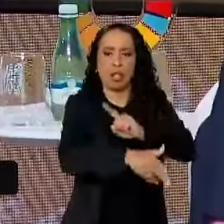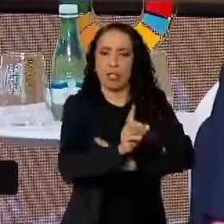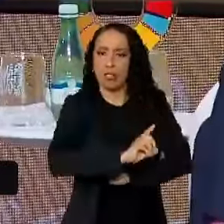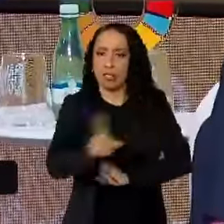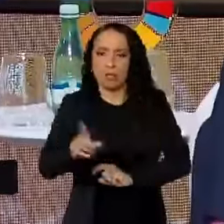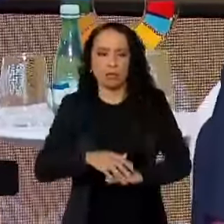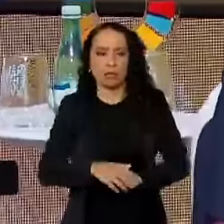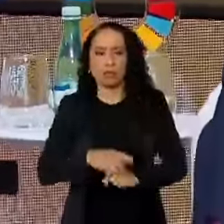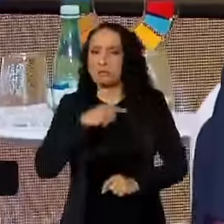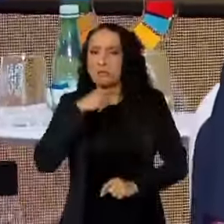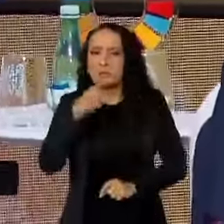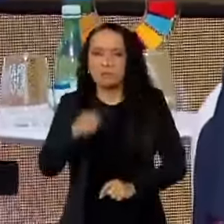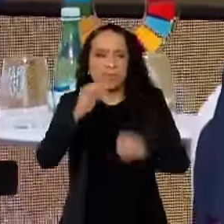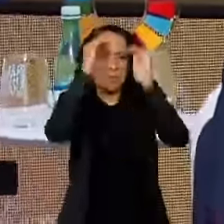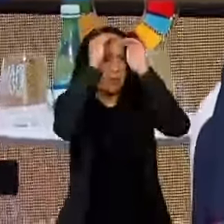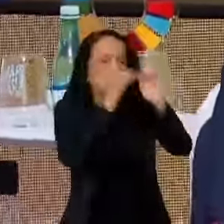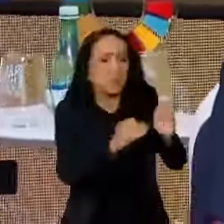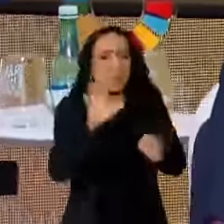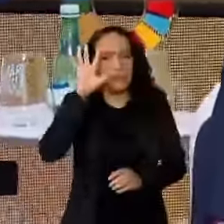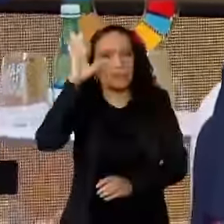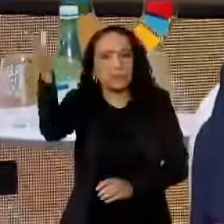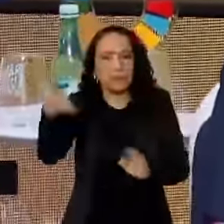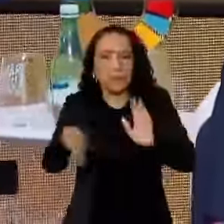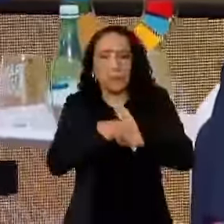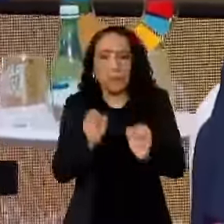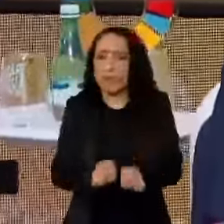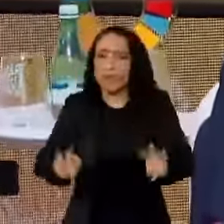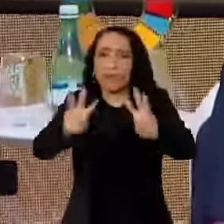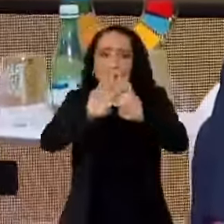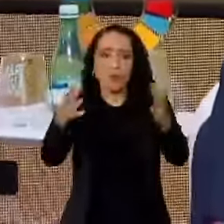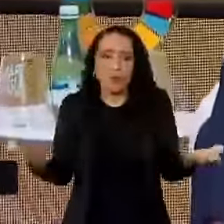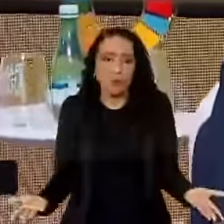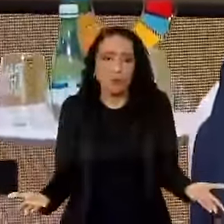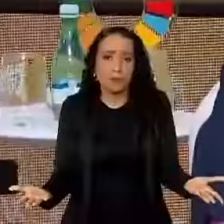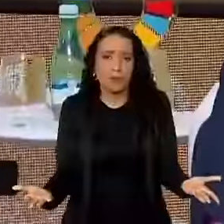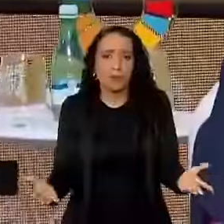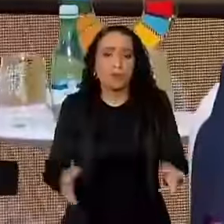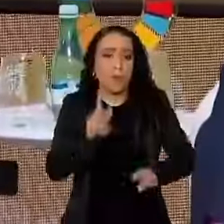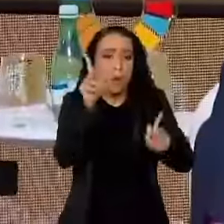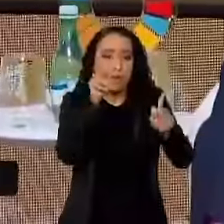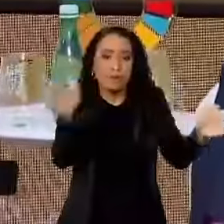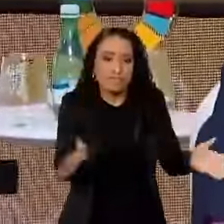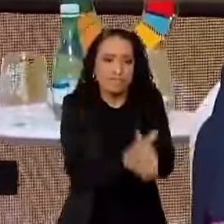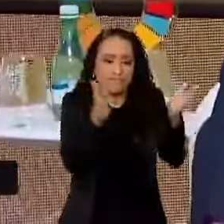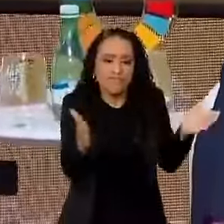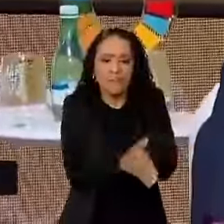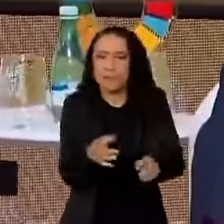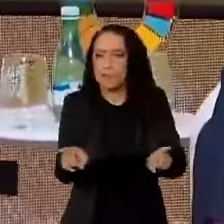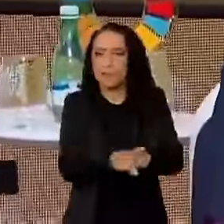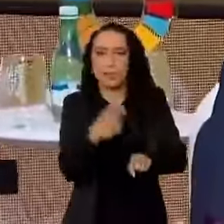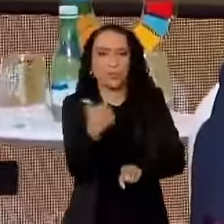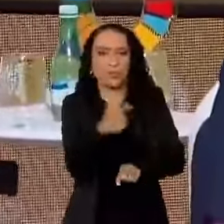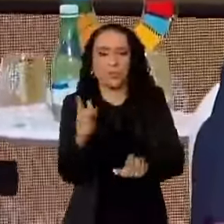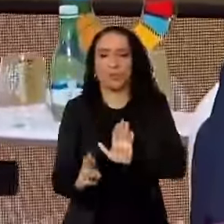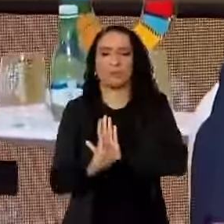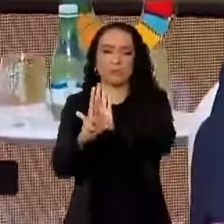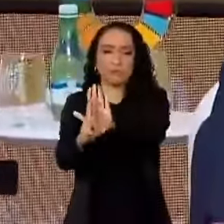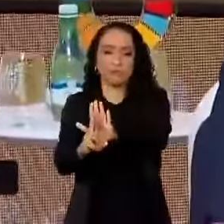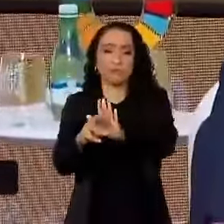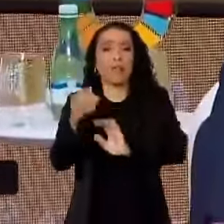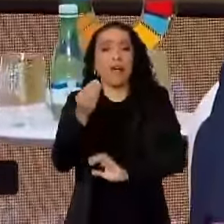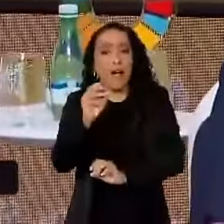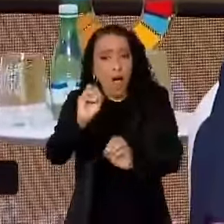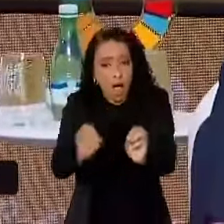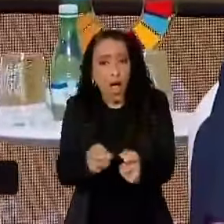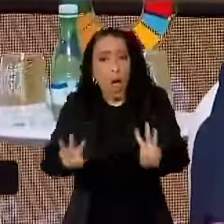A ninguém mais respeita uma decisão da ONU. Então, os pobres não têm representação. E a ONU poderia ser essa